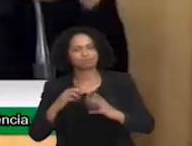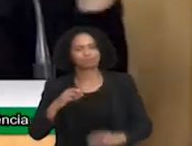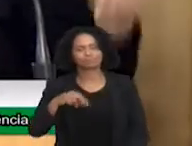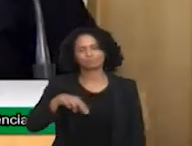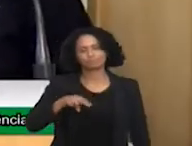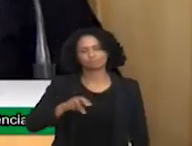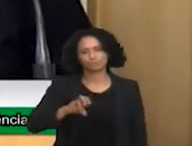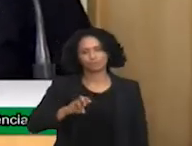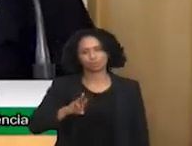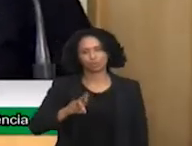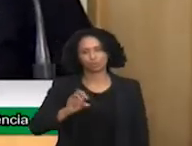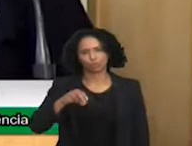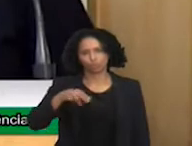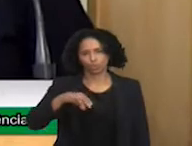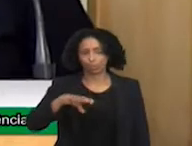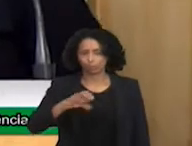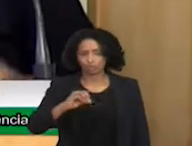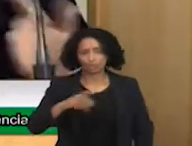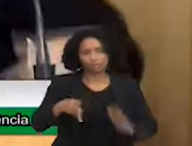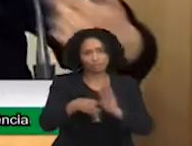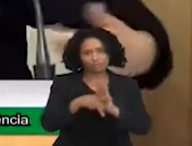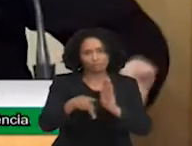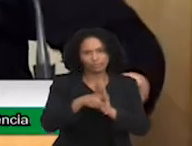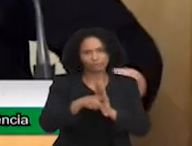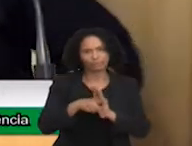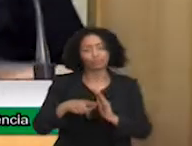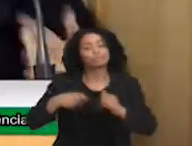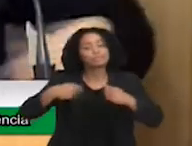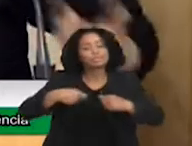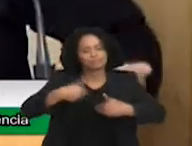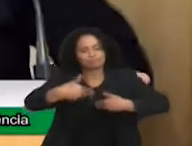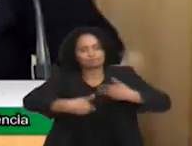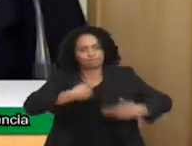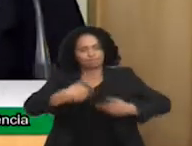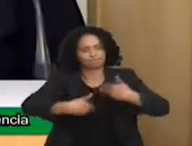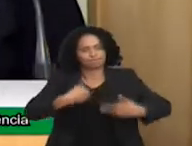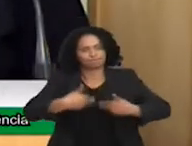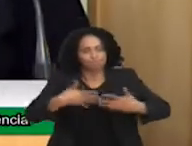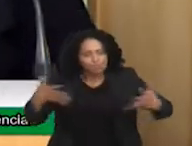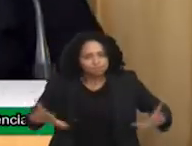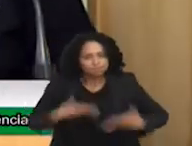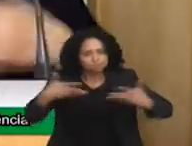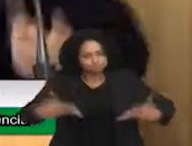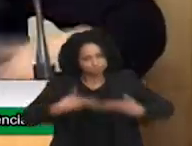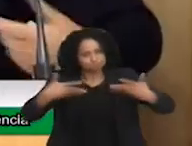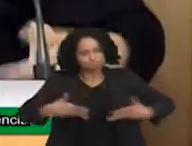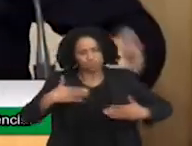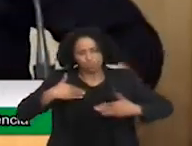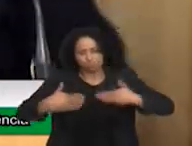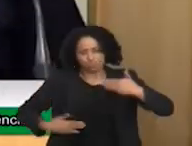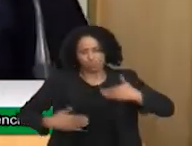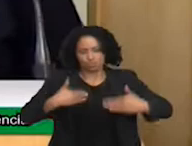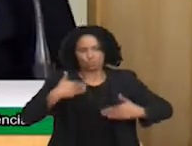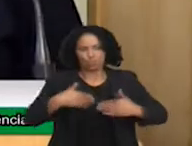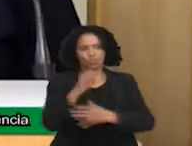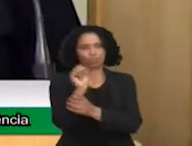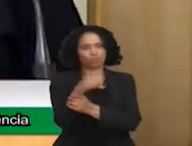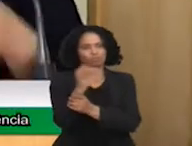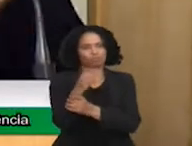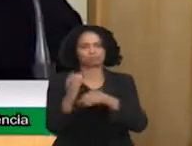daquela área prejudicada se eu tiver estímulo motor, se eu tiver estímulo de função.